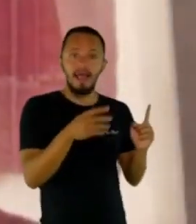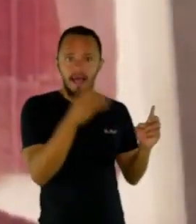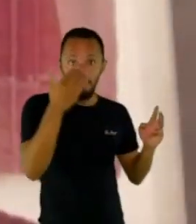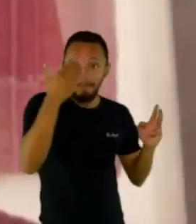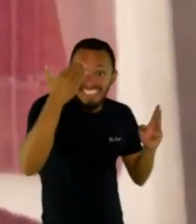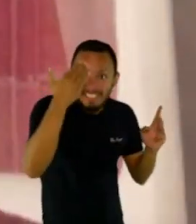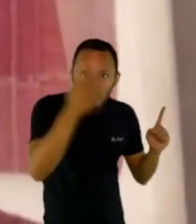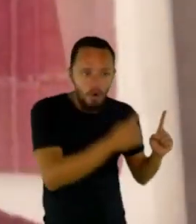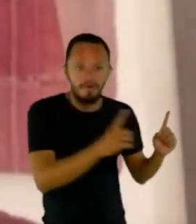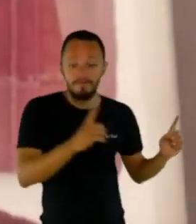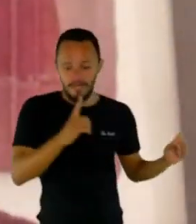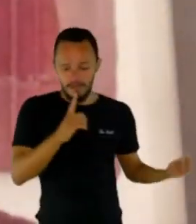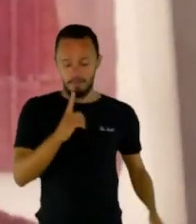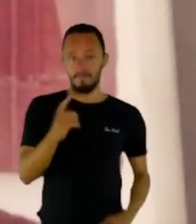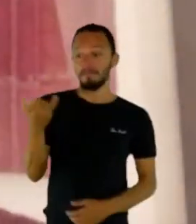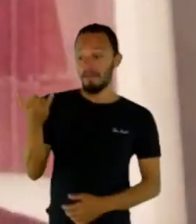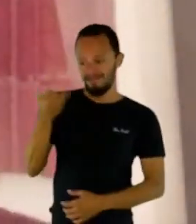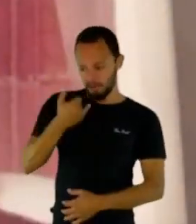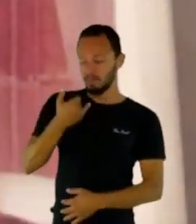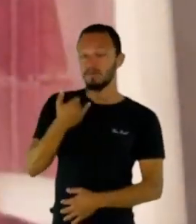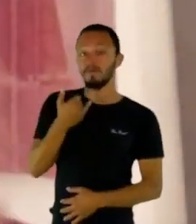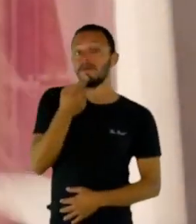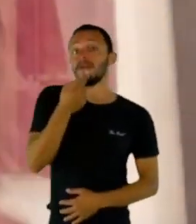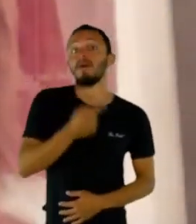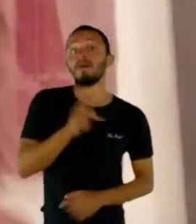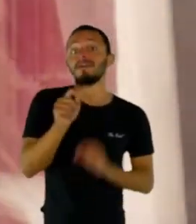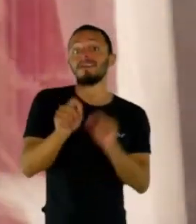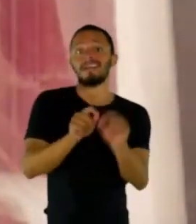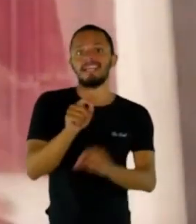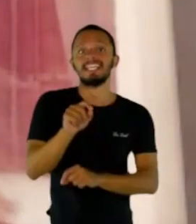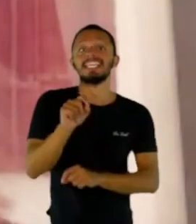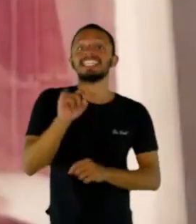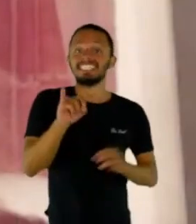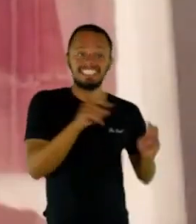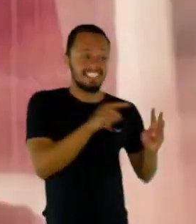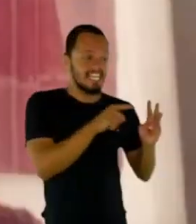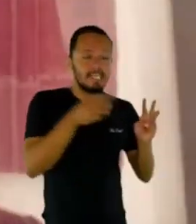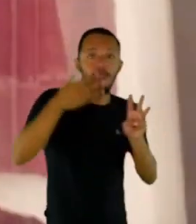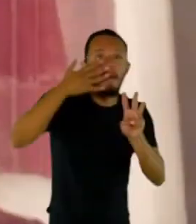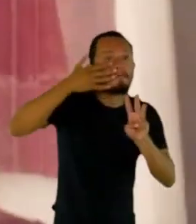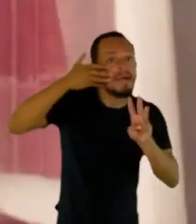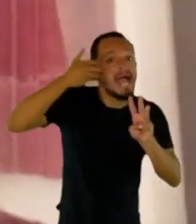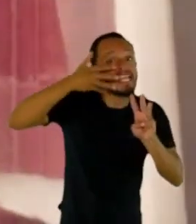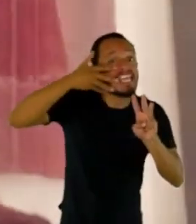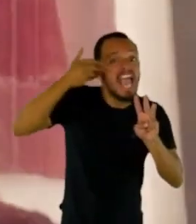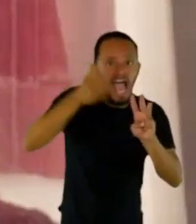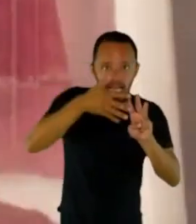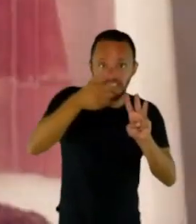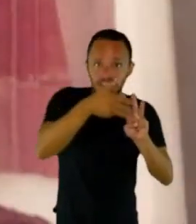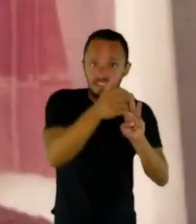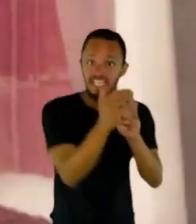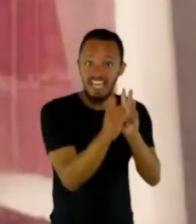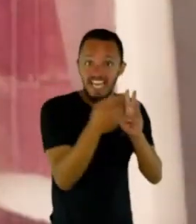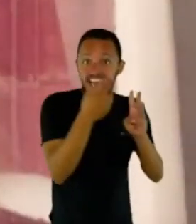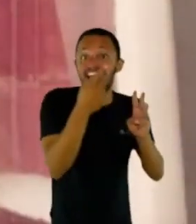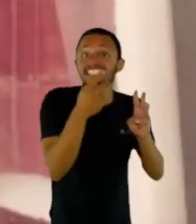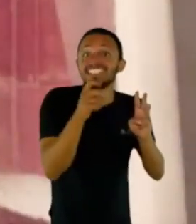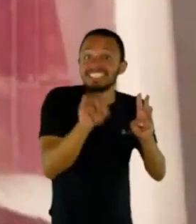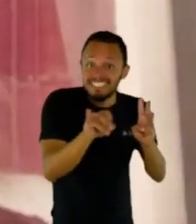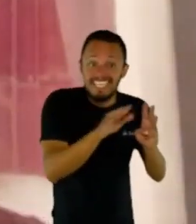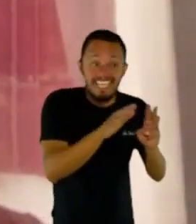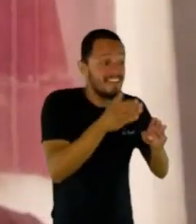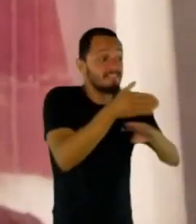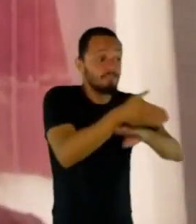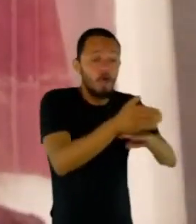O que elas foram fazer na rua maquiadas? E aí, eu acho que isso também já tem um outro gancho para mim, que tem muito a ver com o